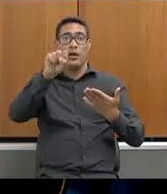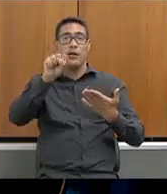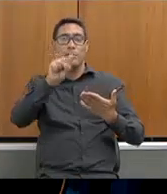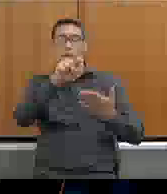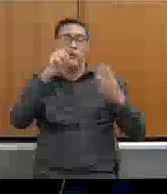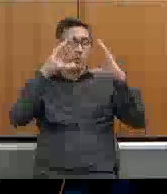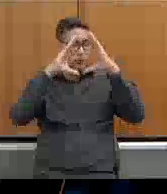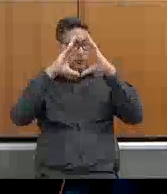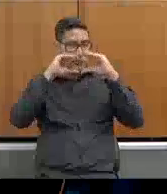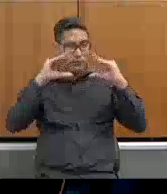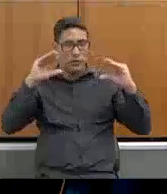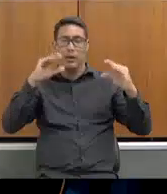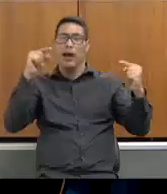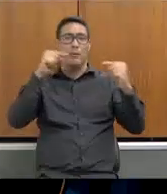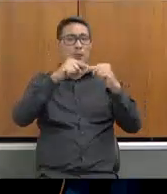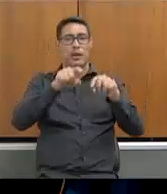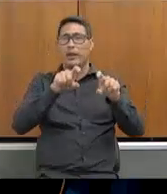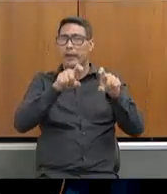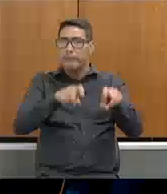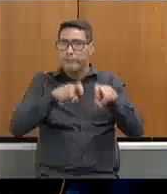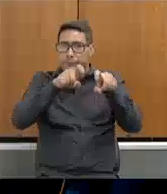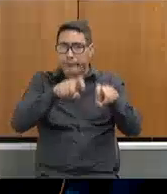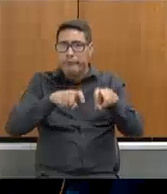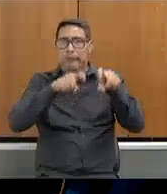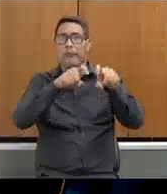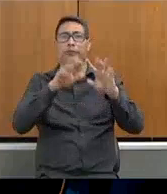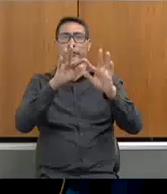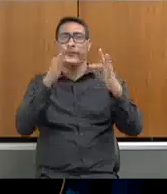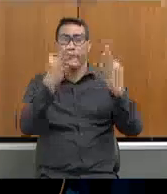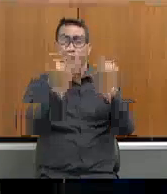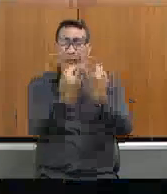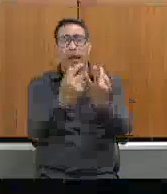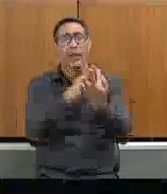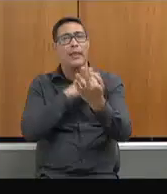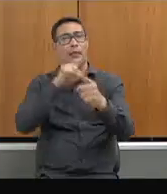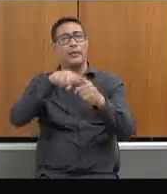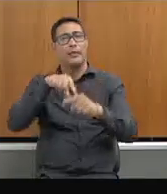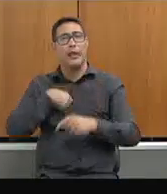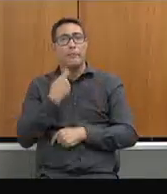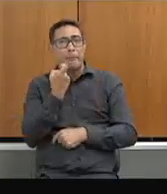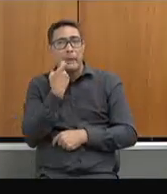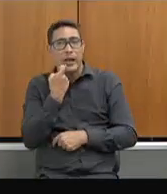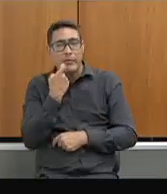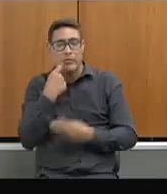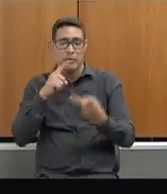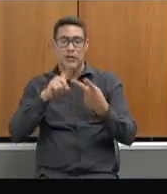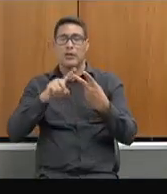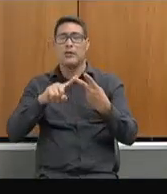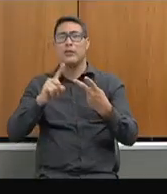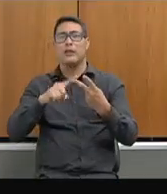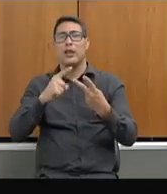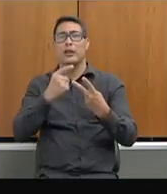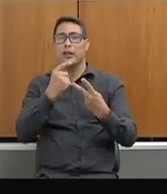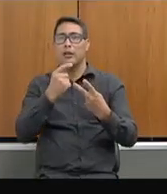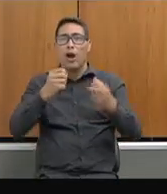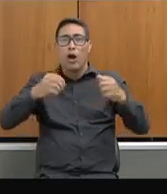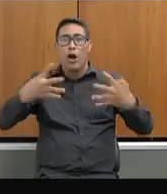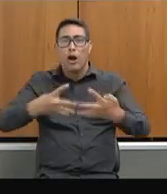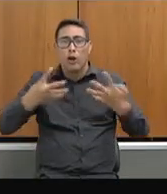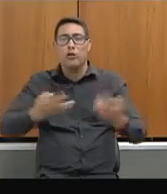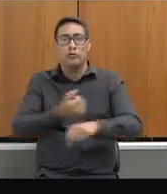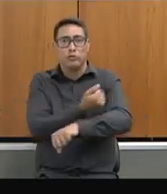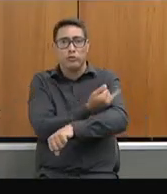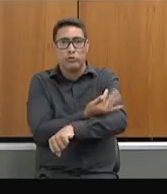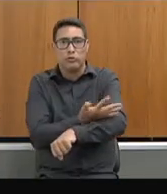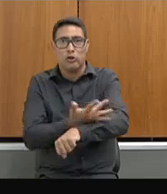fomenta a agricultura familiar, nela nós temos criação de peixes, hortas, é um destaque, quero dar os parabéns